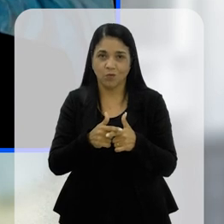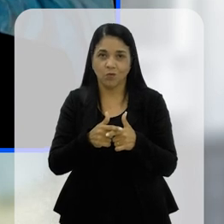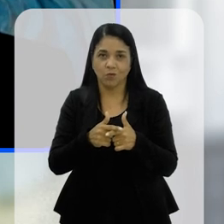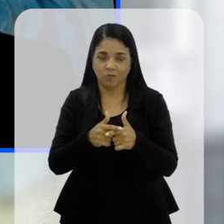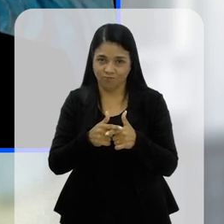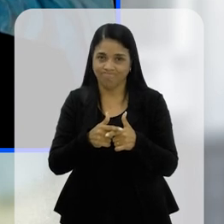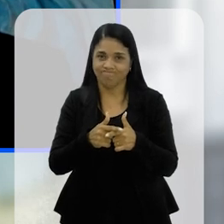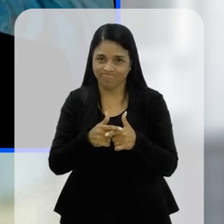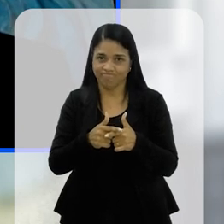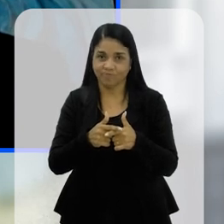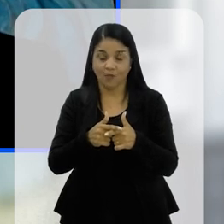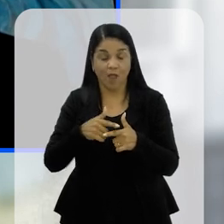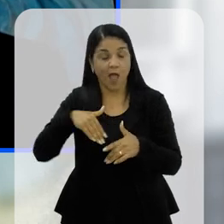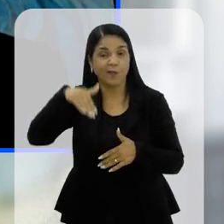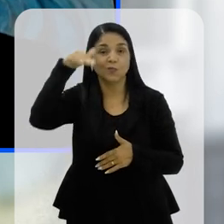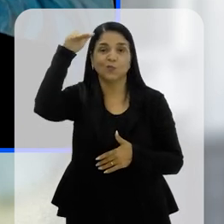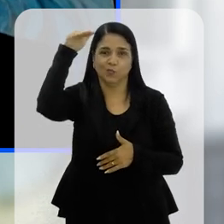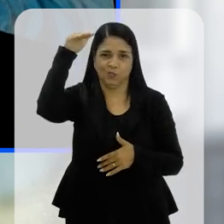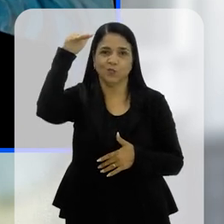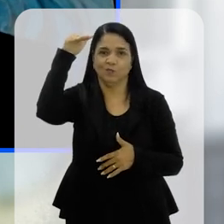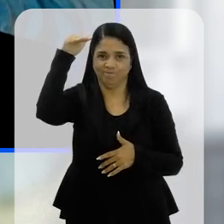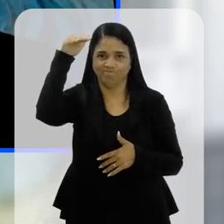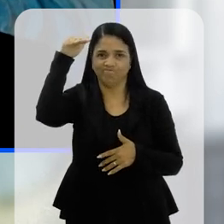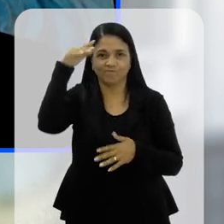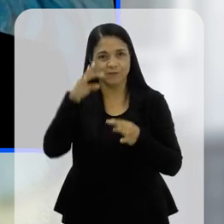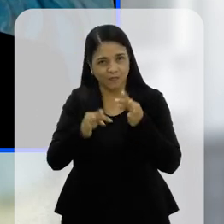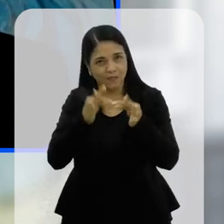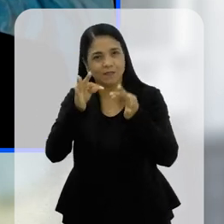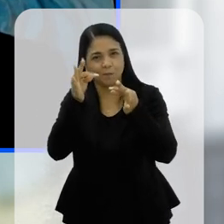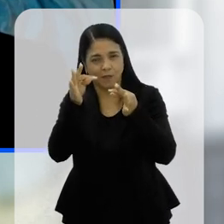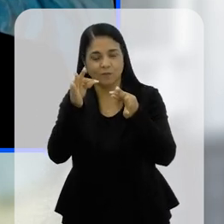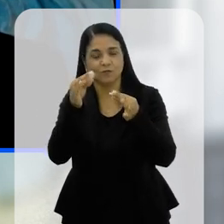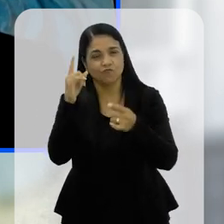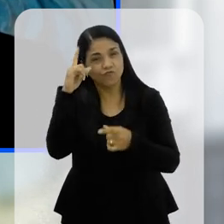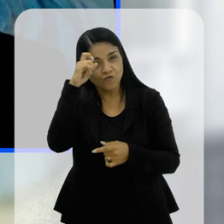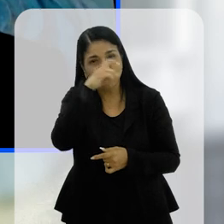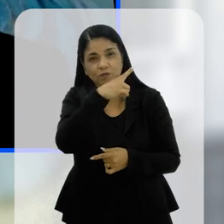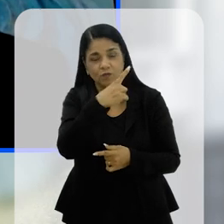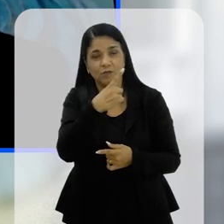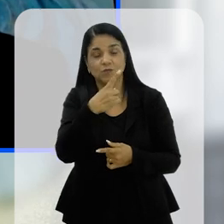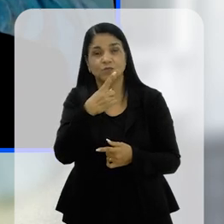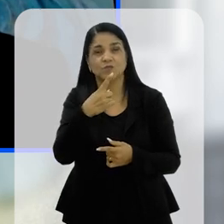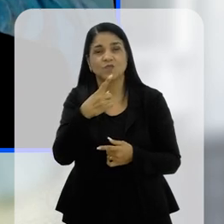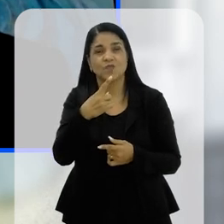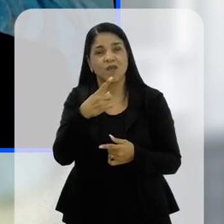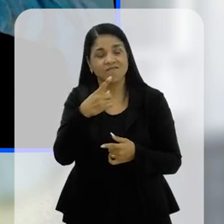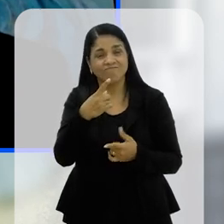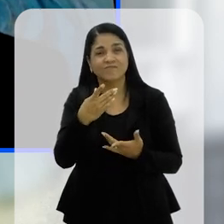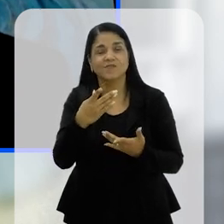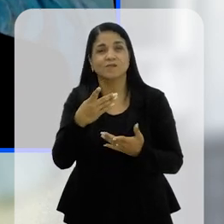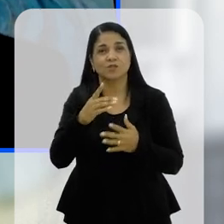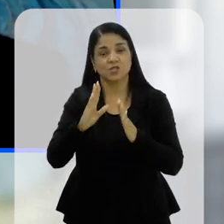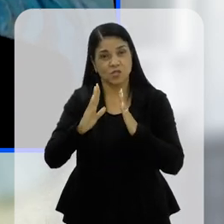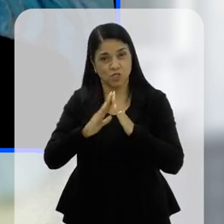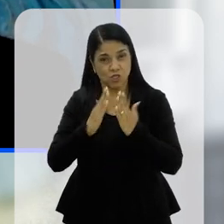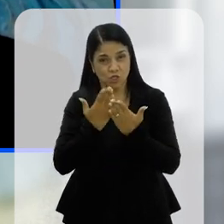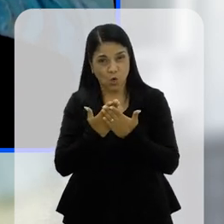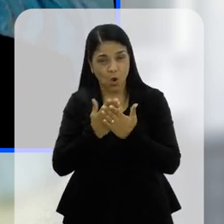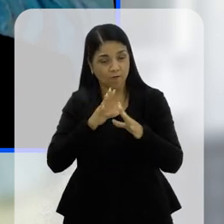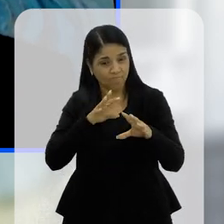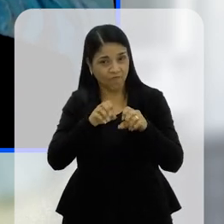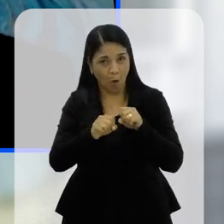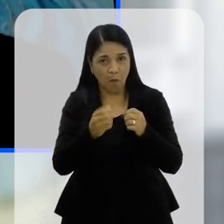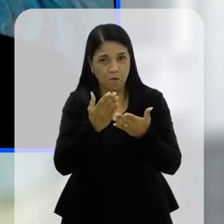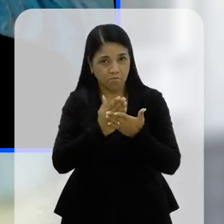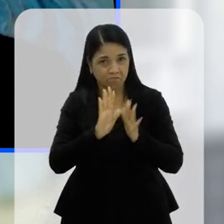do autista adulto, né? Então, é muito complicado. O autista adulto, depois que ele sai